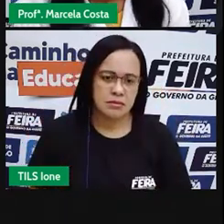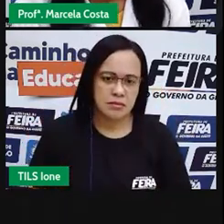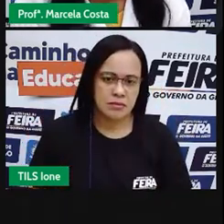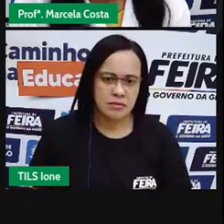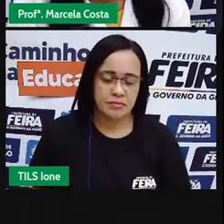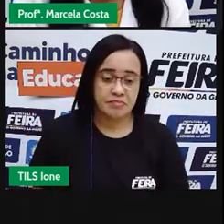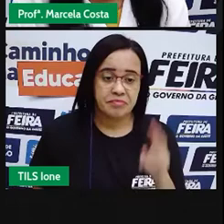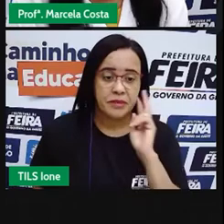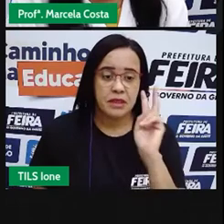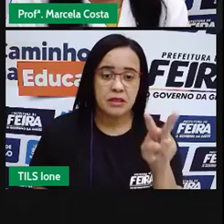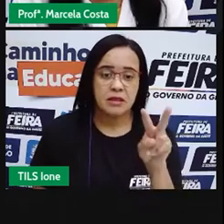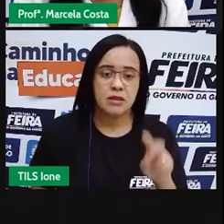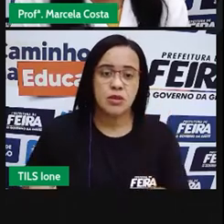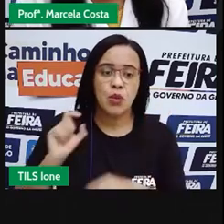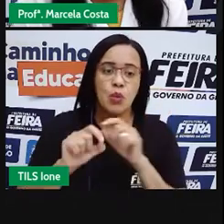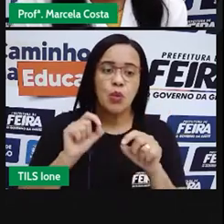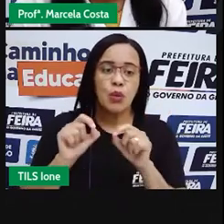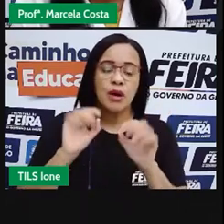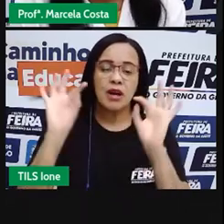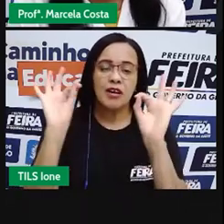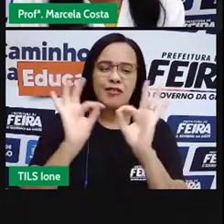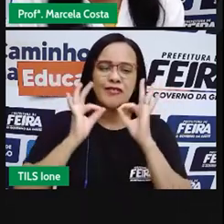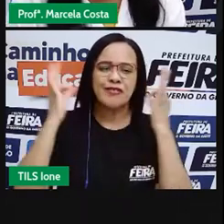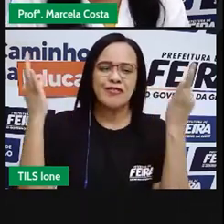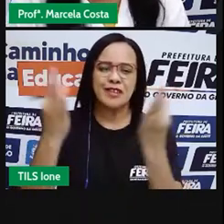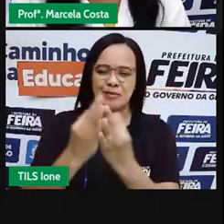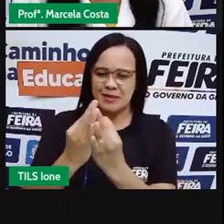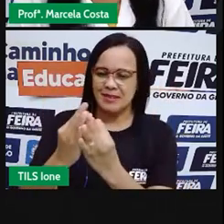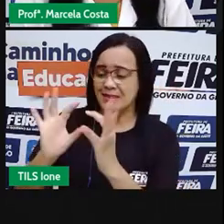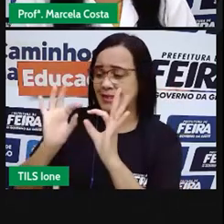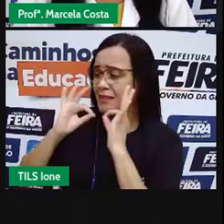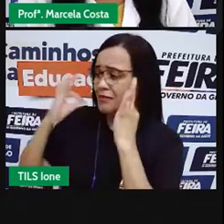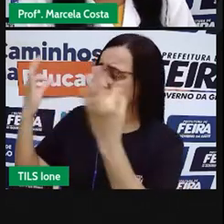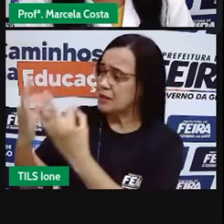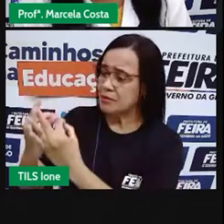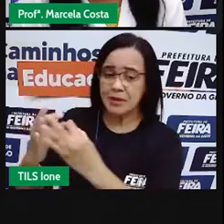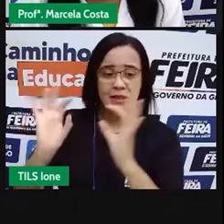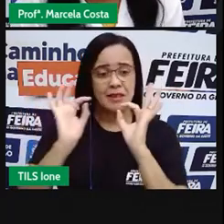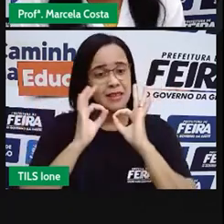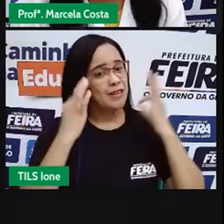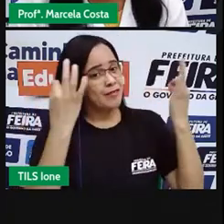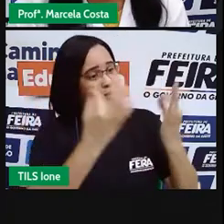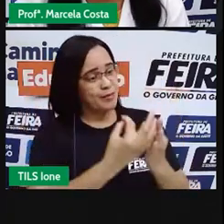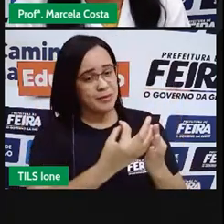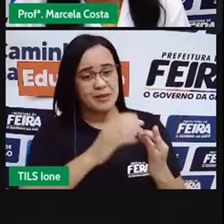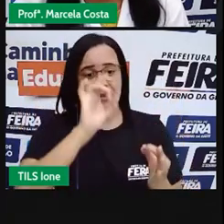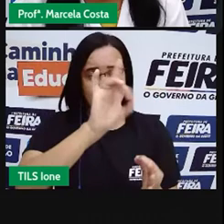Vejam que são famílias diferentes que a imagem dessa representa